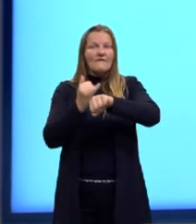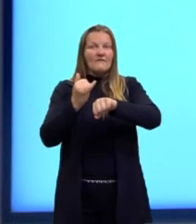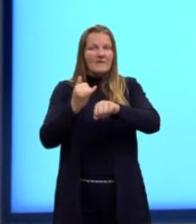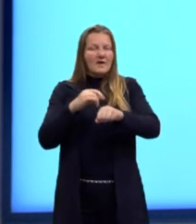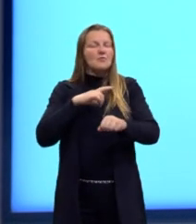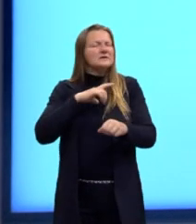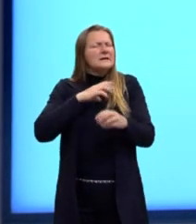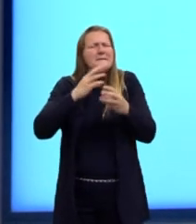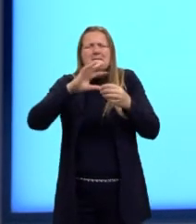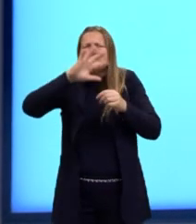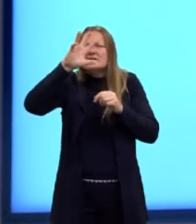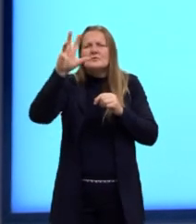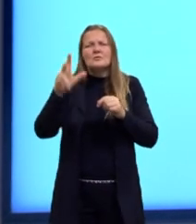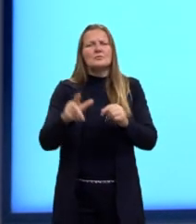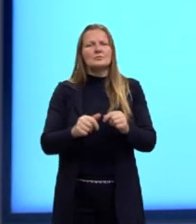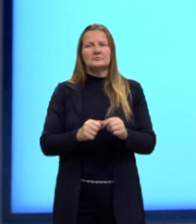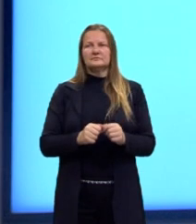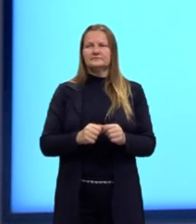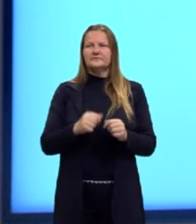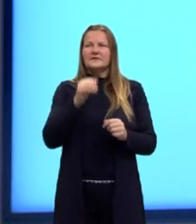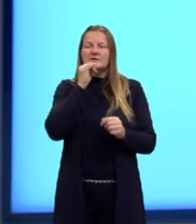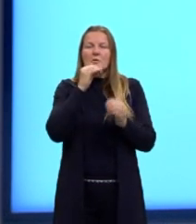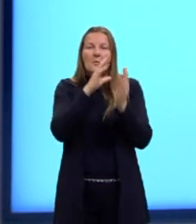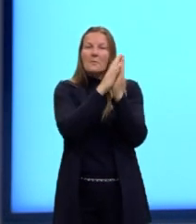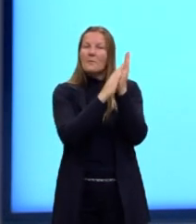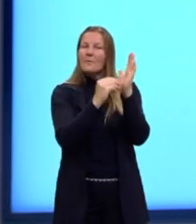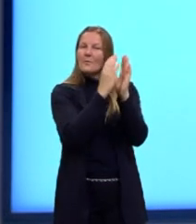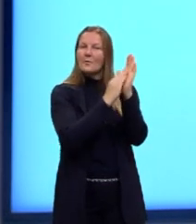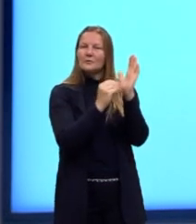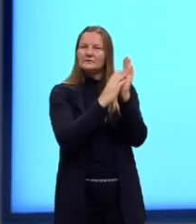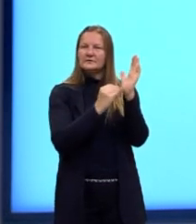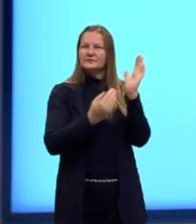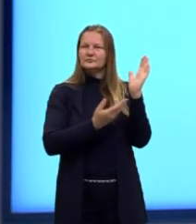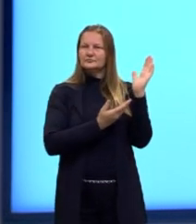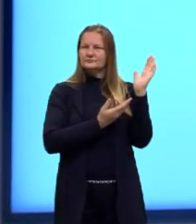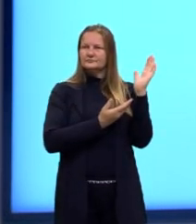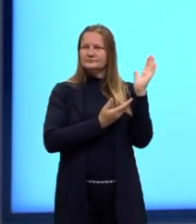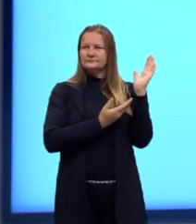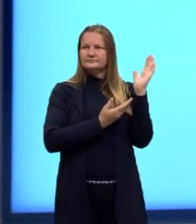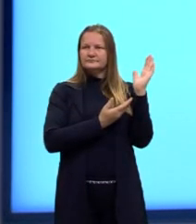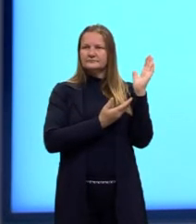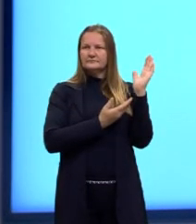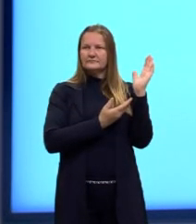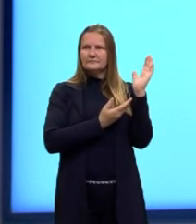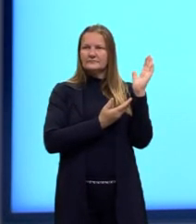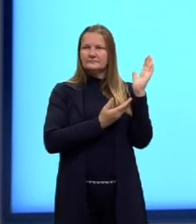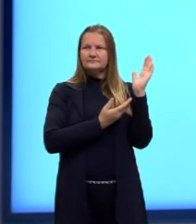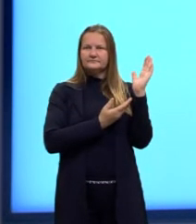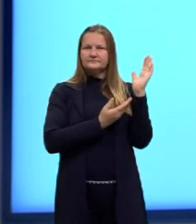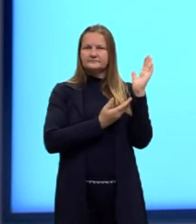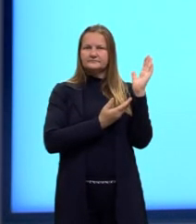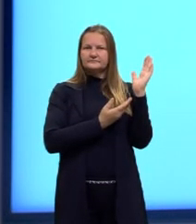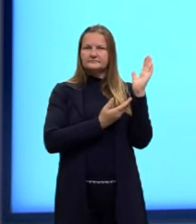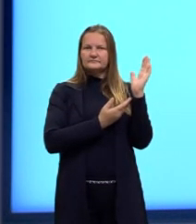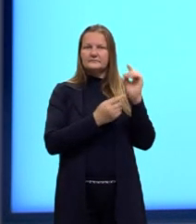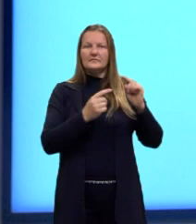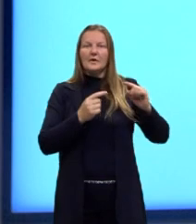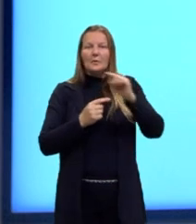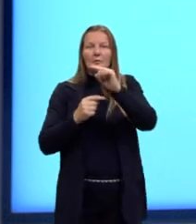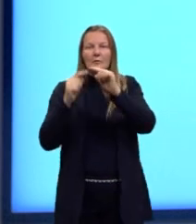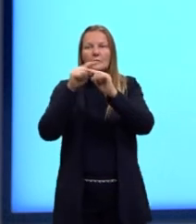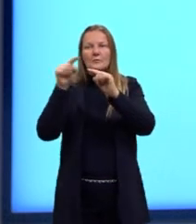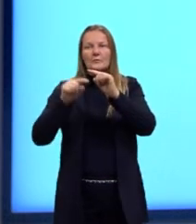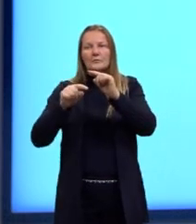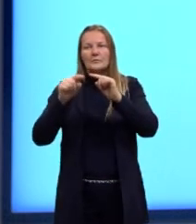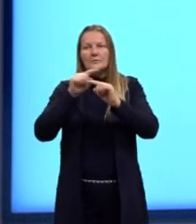um modelo desses domínios. Então, a gente coloca a flechinha para indicar que cada